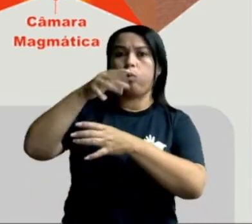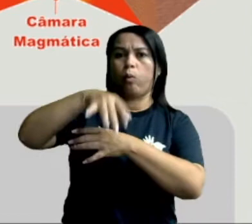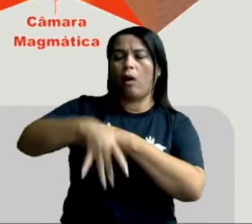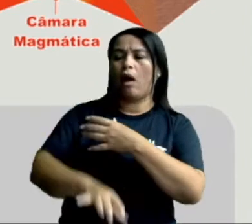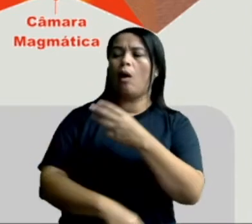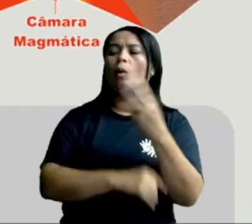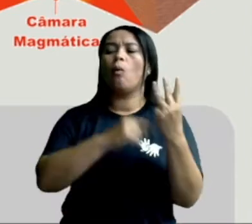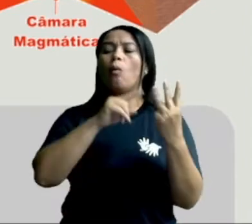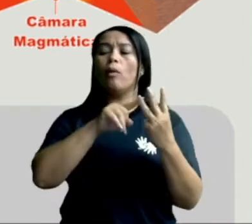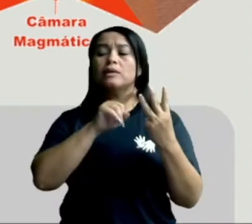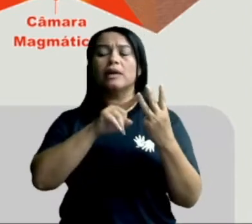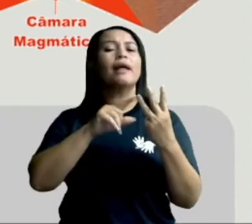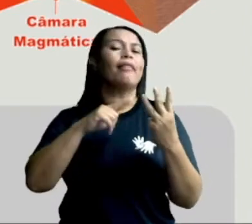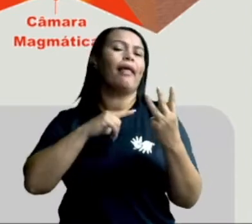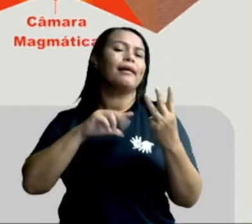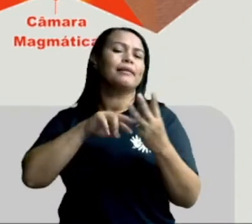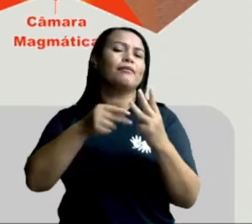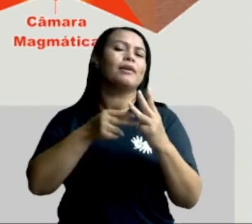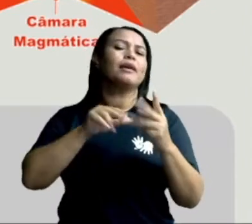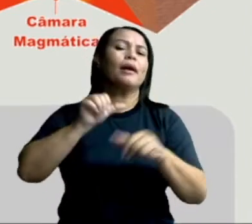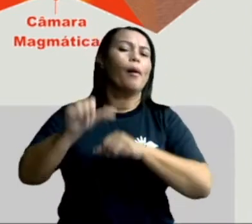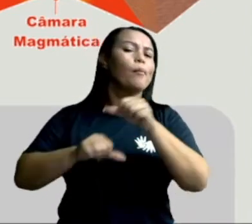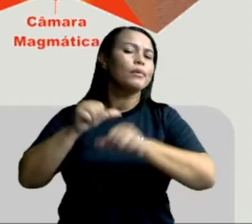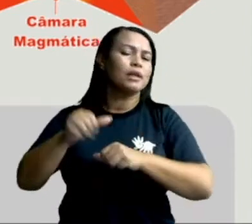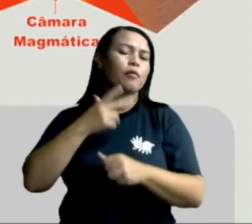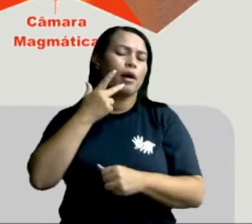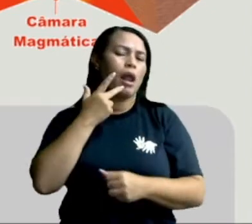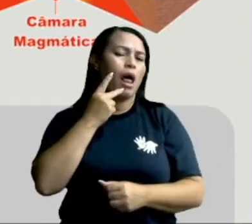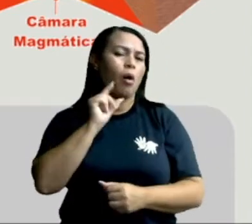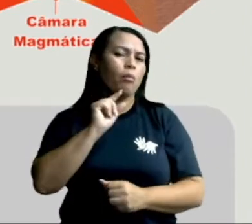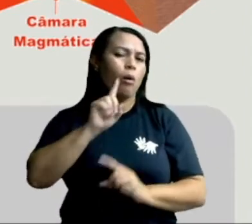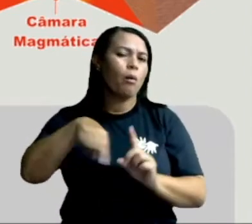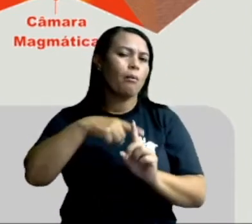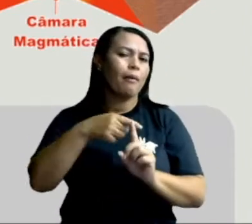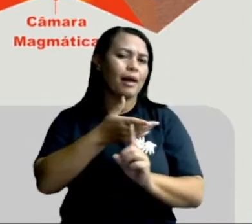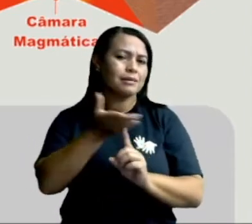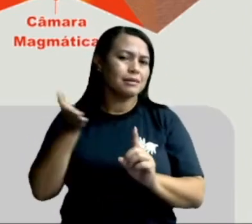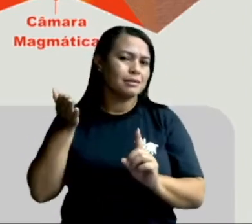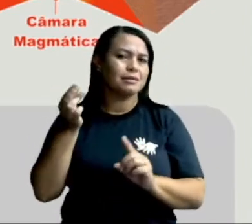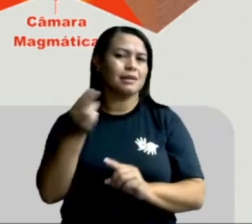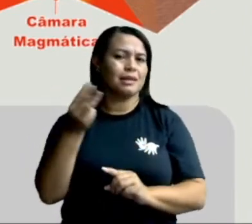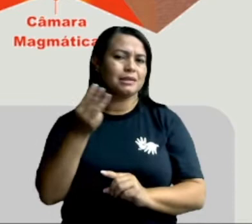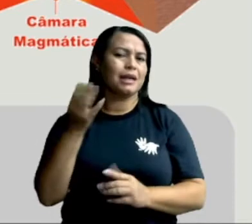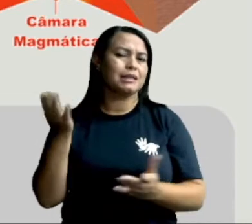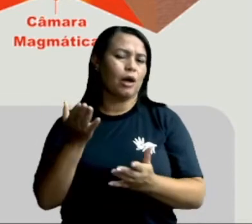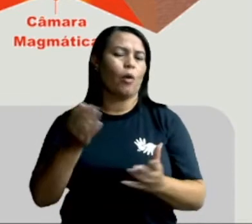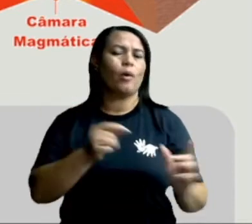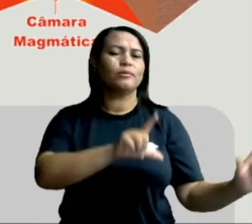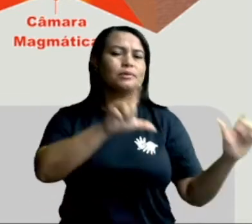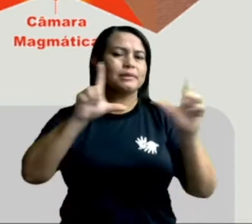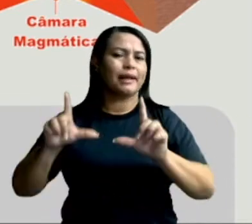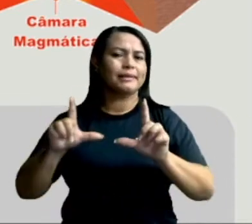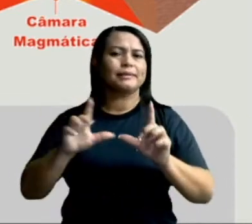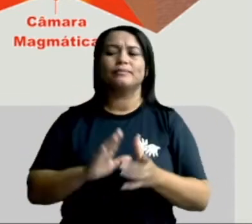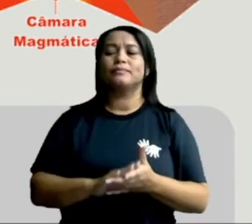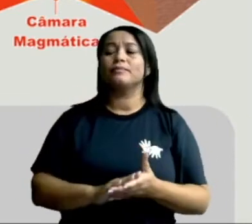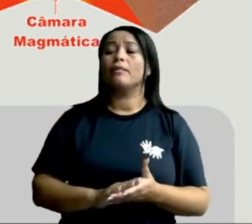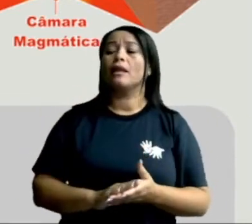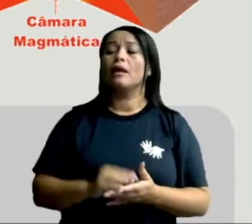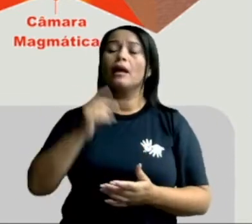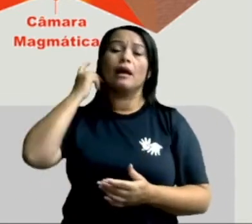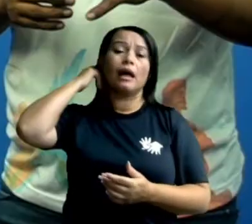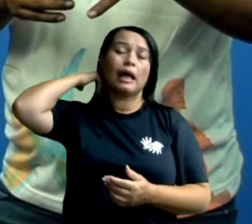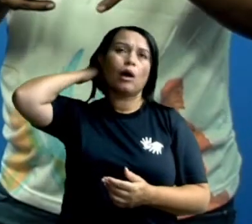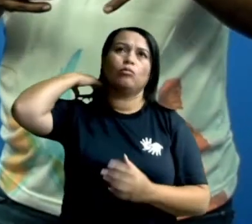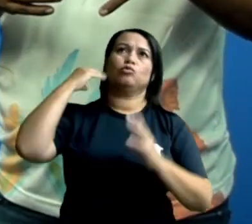metamórficas têm a ver com mudanças. Vamos falar um pouco mais dela agora nos próximos slides. Mas como